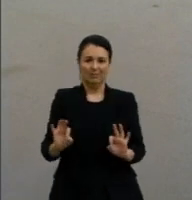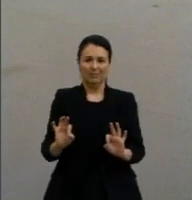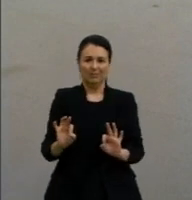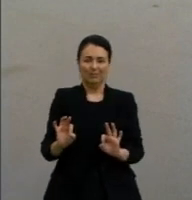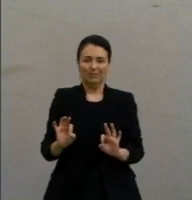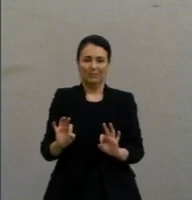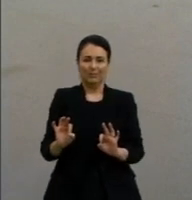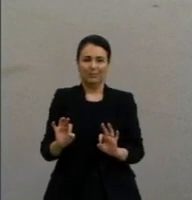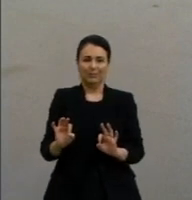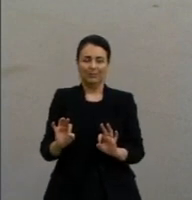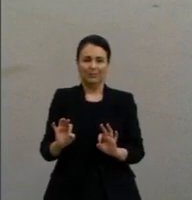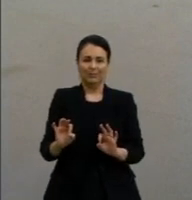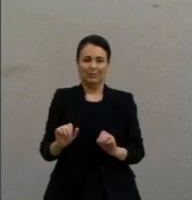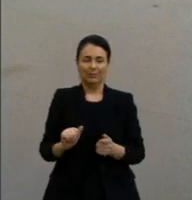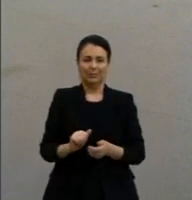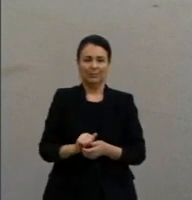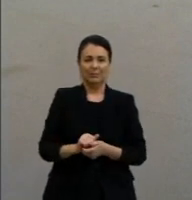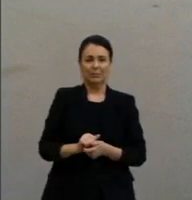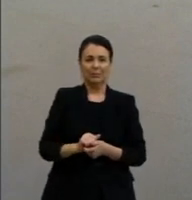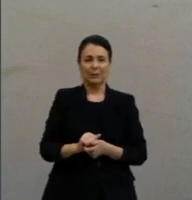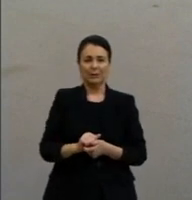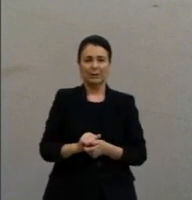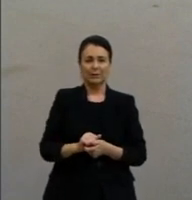voltando aqui à nossa aula.